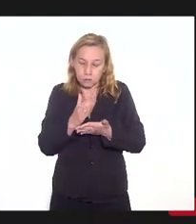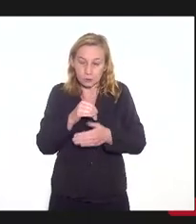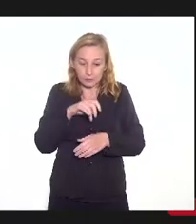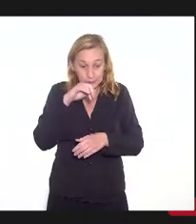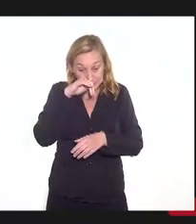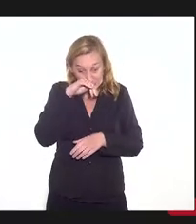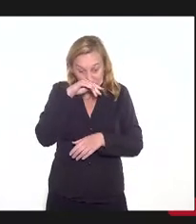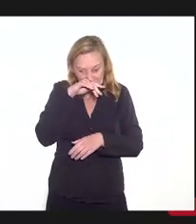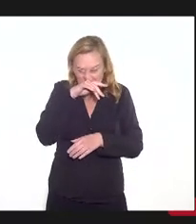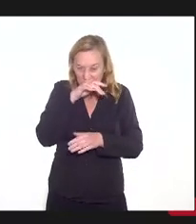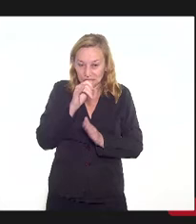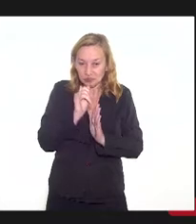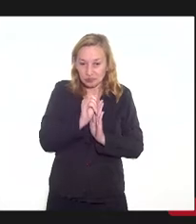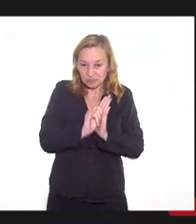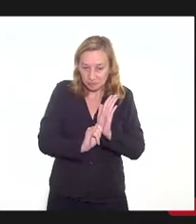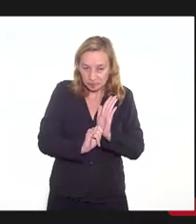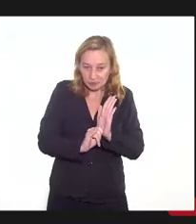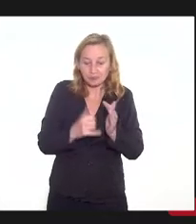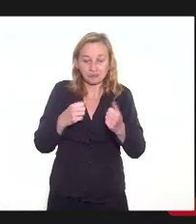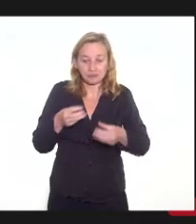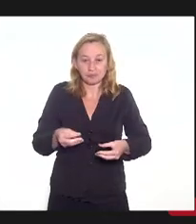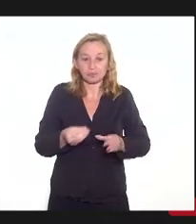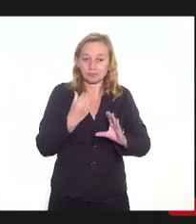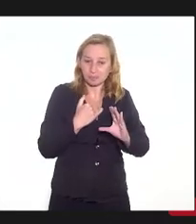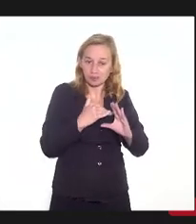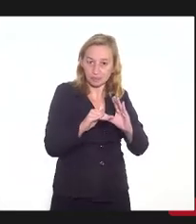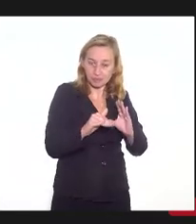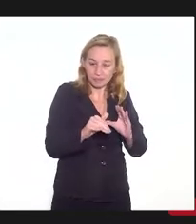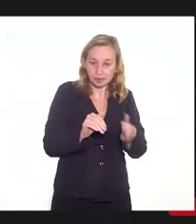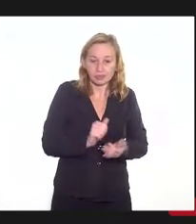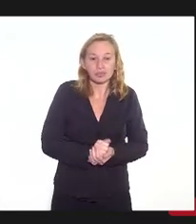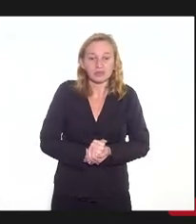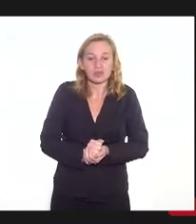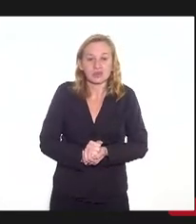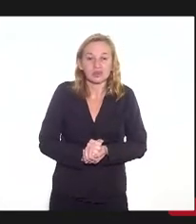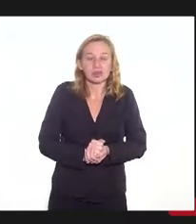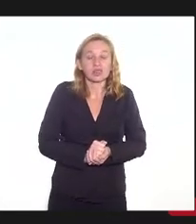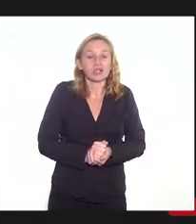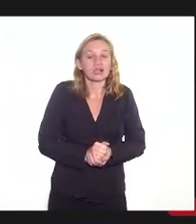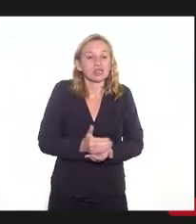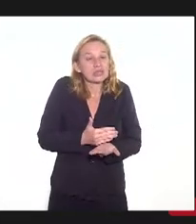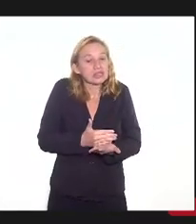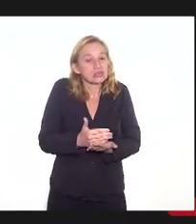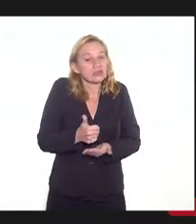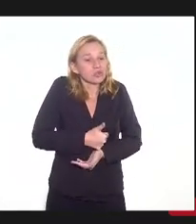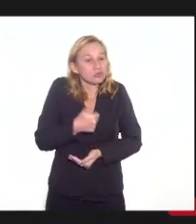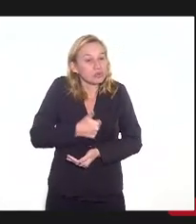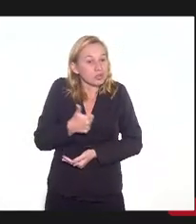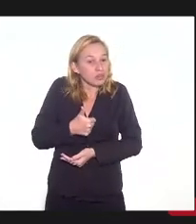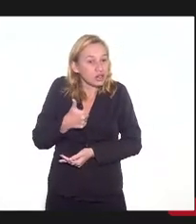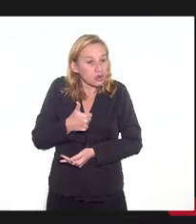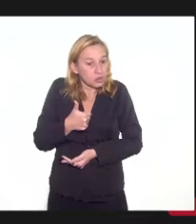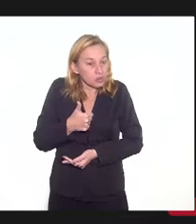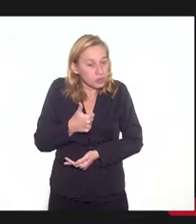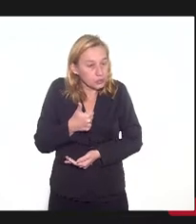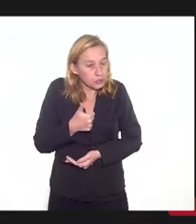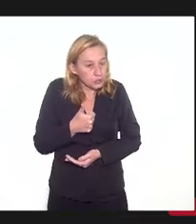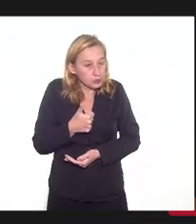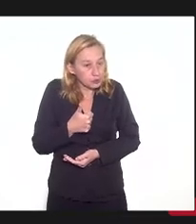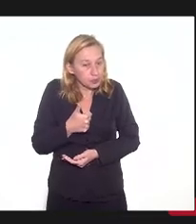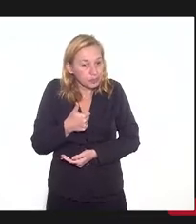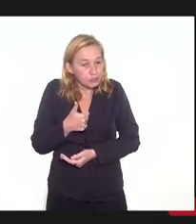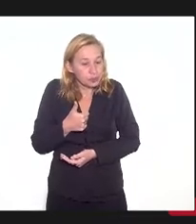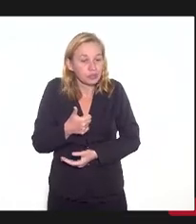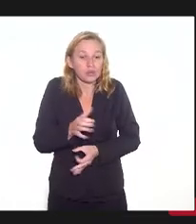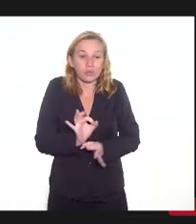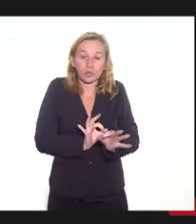alguns relatórios que teremos que entregar. Em princípio, o primeiro esboço do